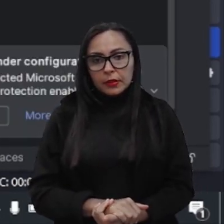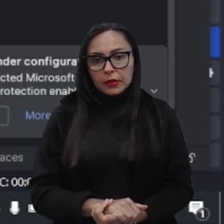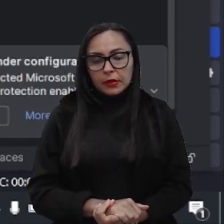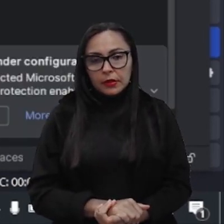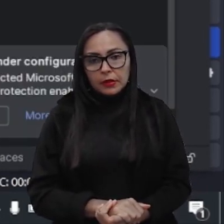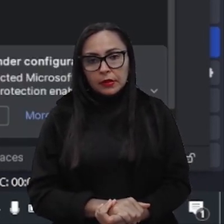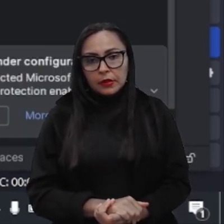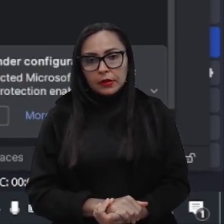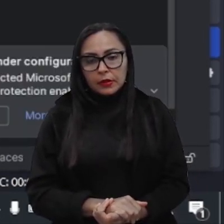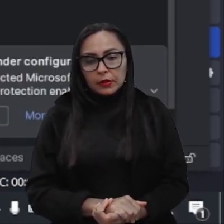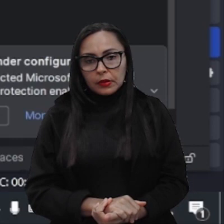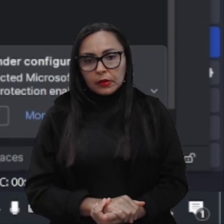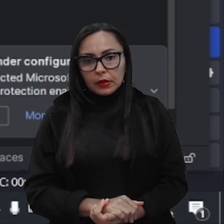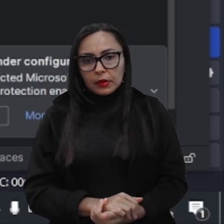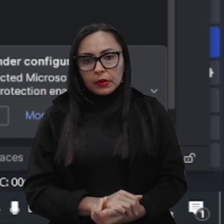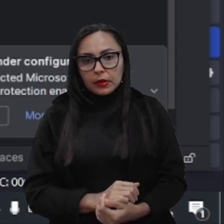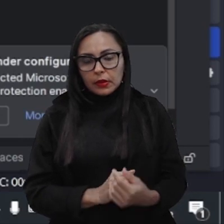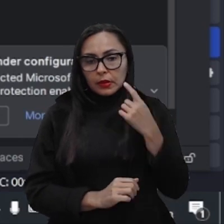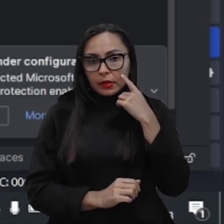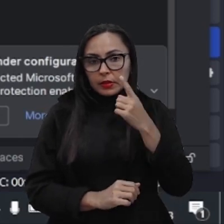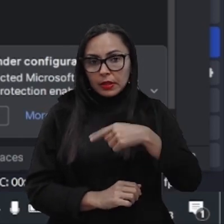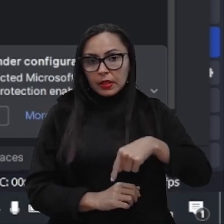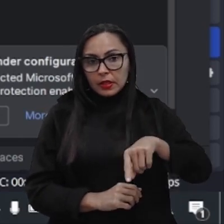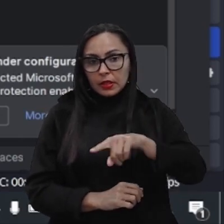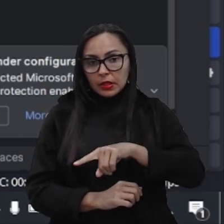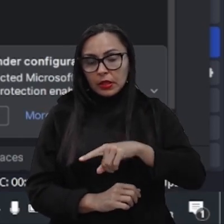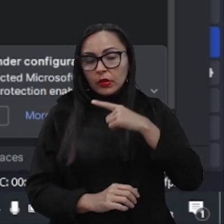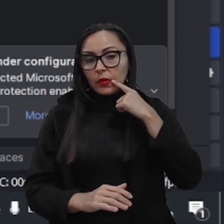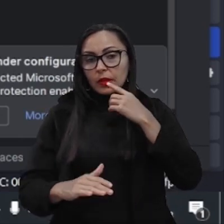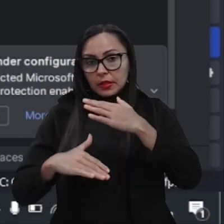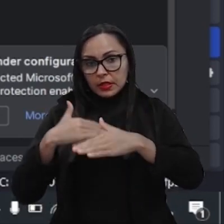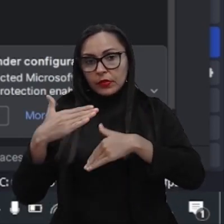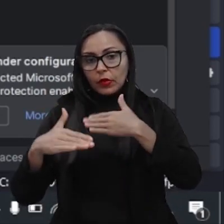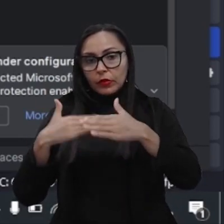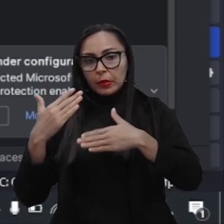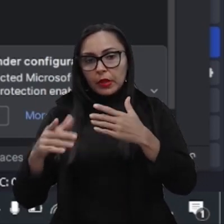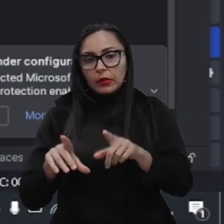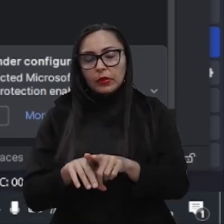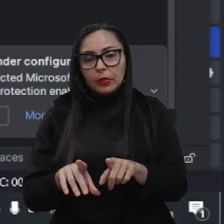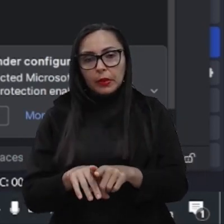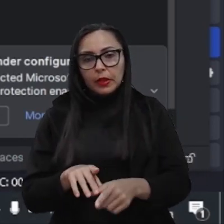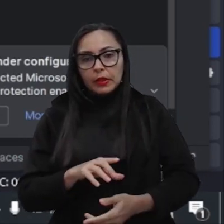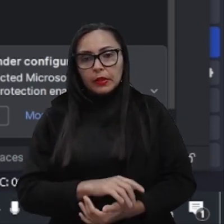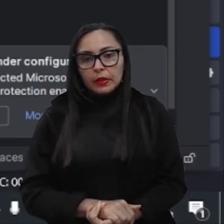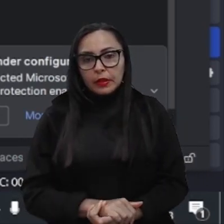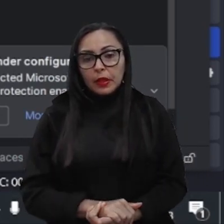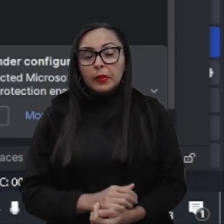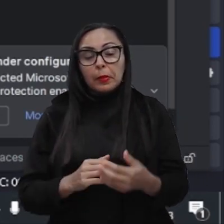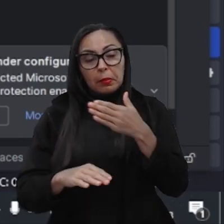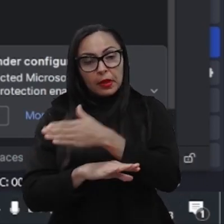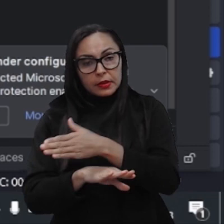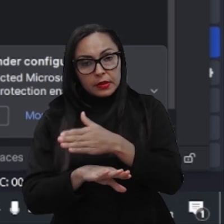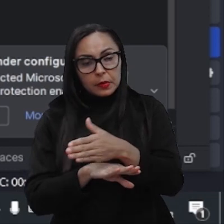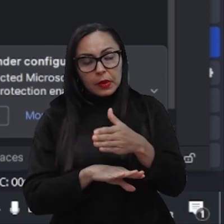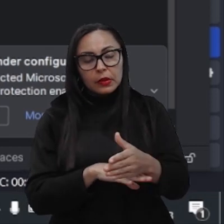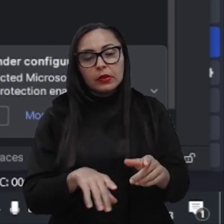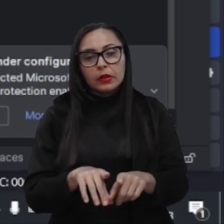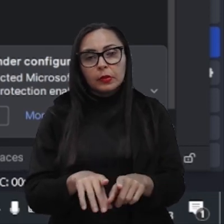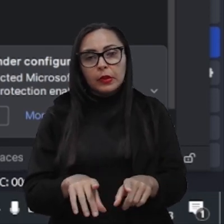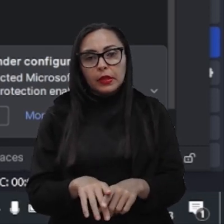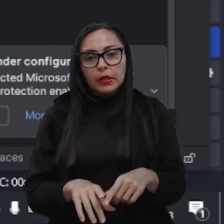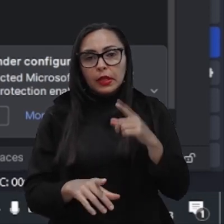MVVend, né, um ambiente virtual que ele cria, né, para poder facilitar as aplicações Depois, no próximo processo,